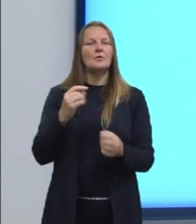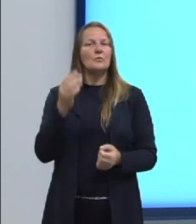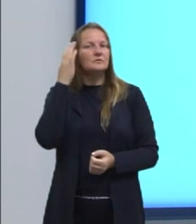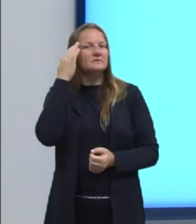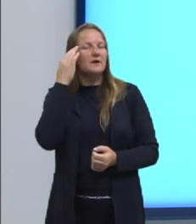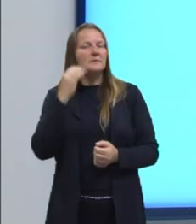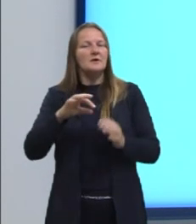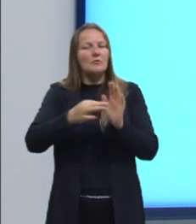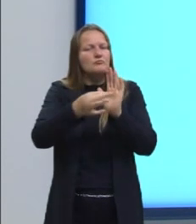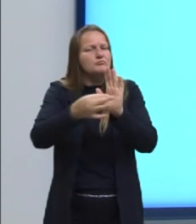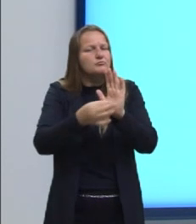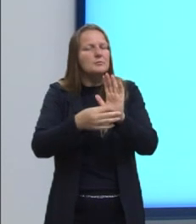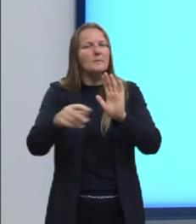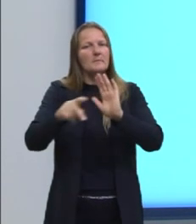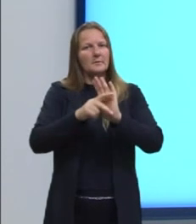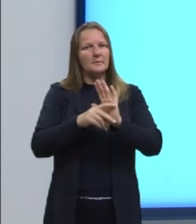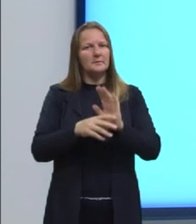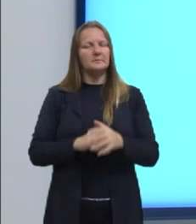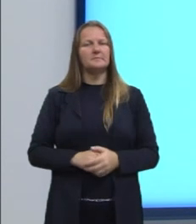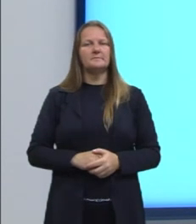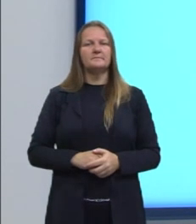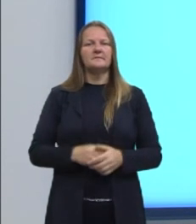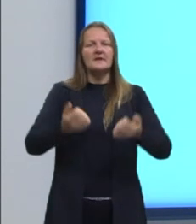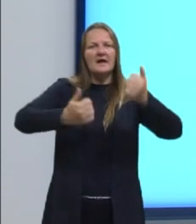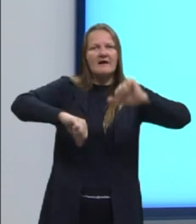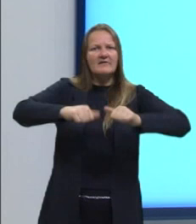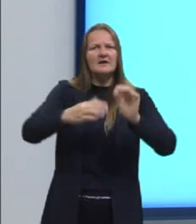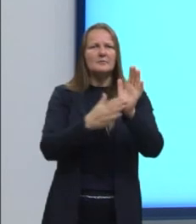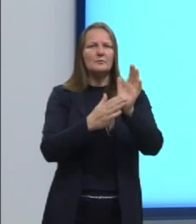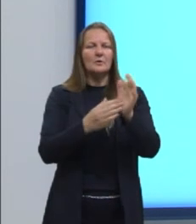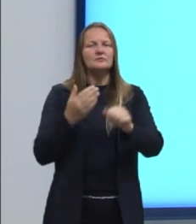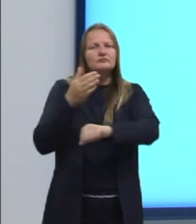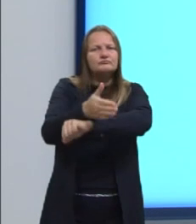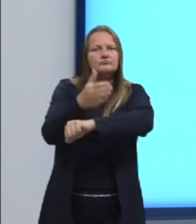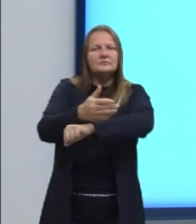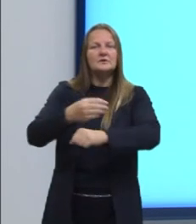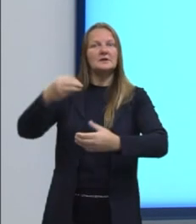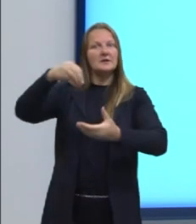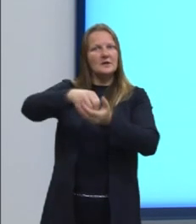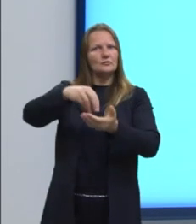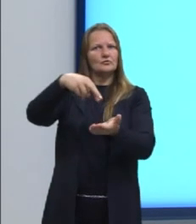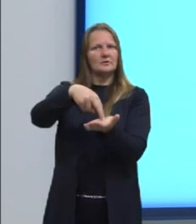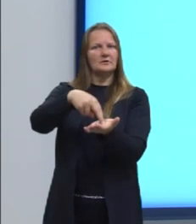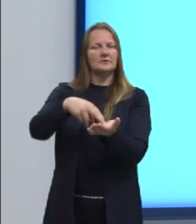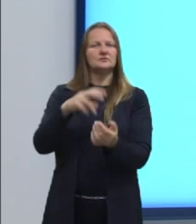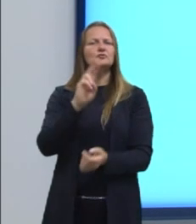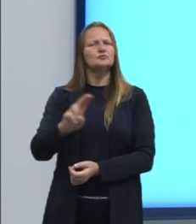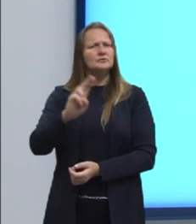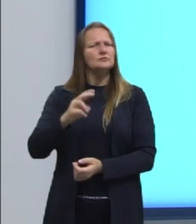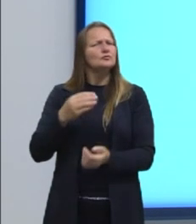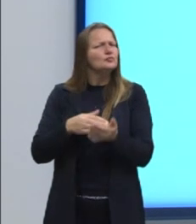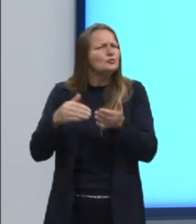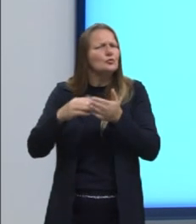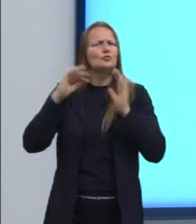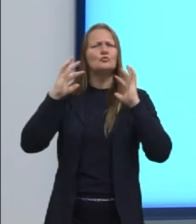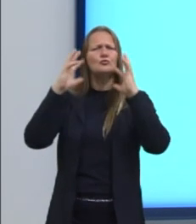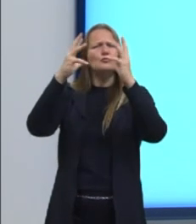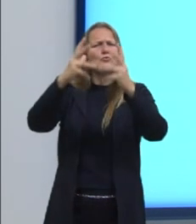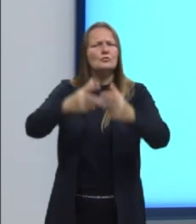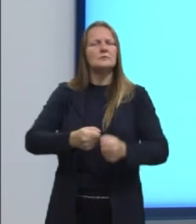de argumentação e avaliar as propostas de intervenção na realidade, utilizando todos esses